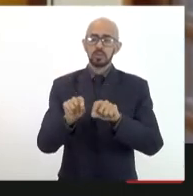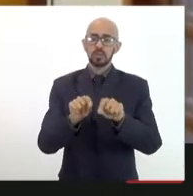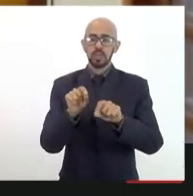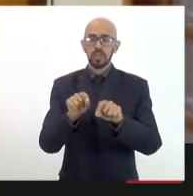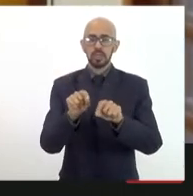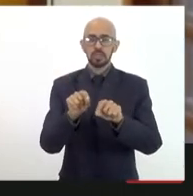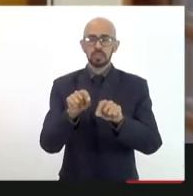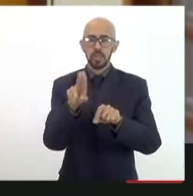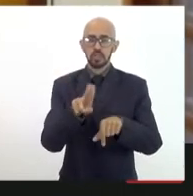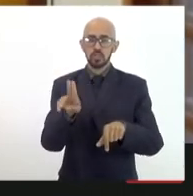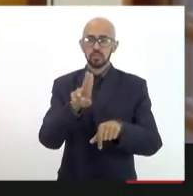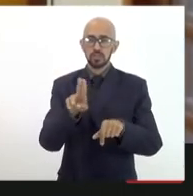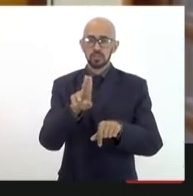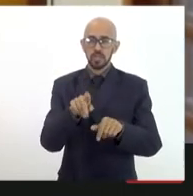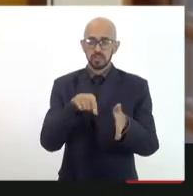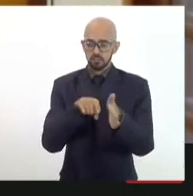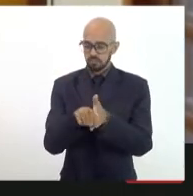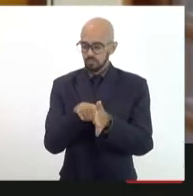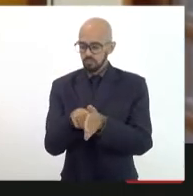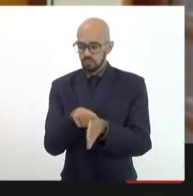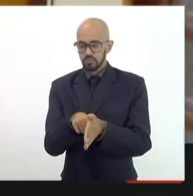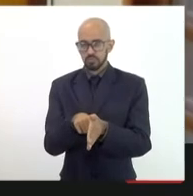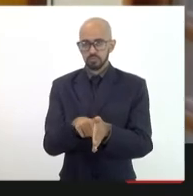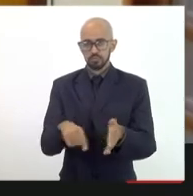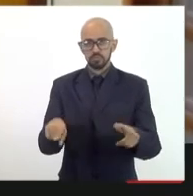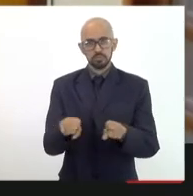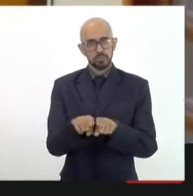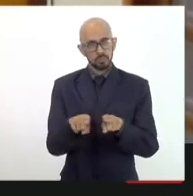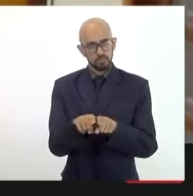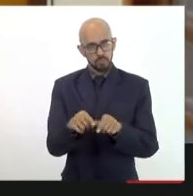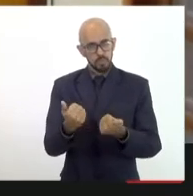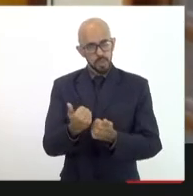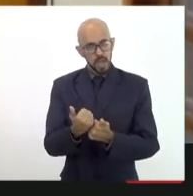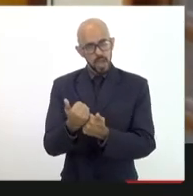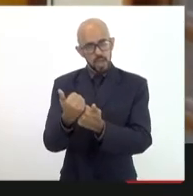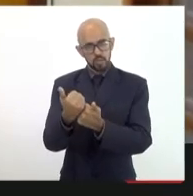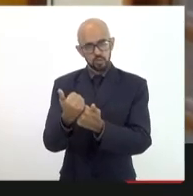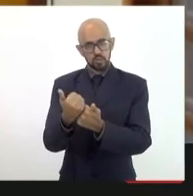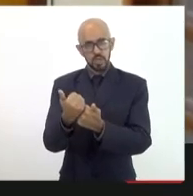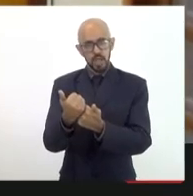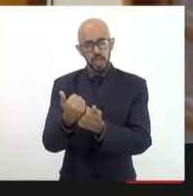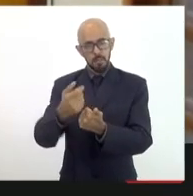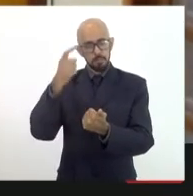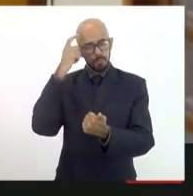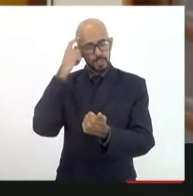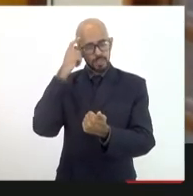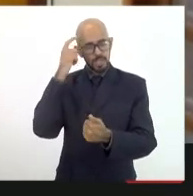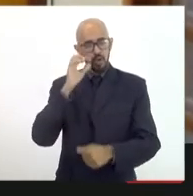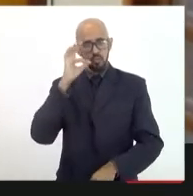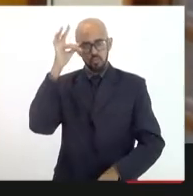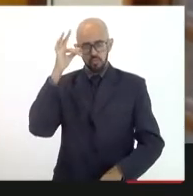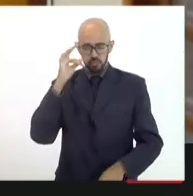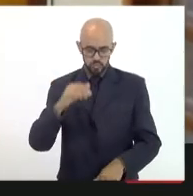universidades de pesquisa em ajudar a pensar o futuro.